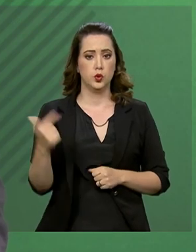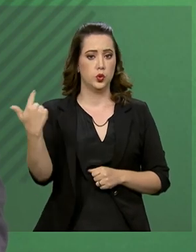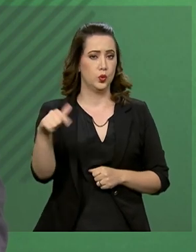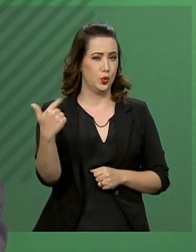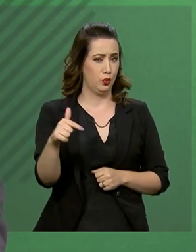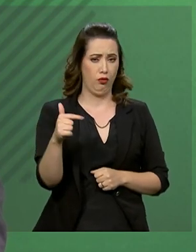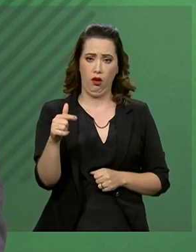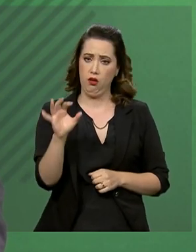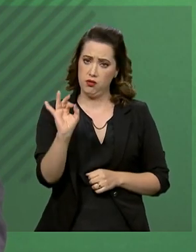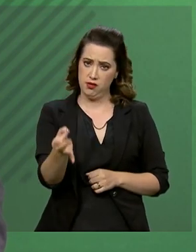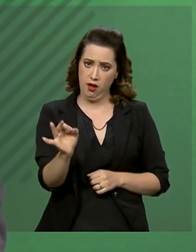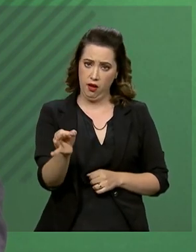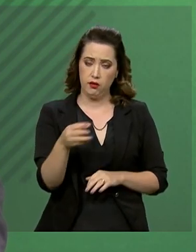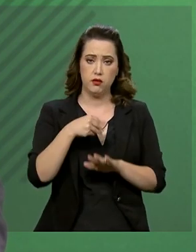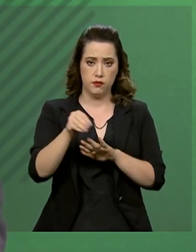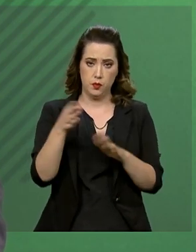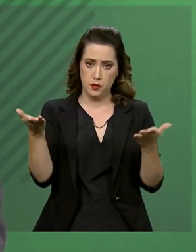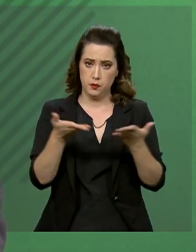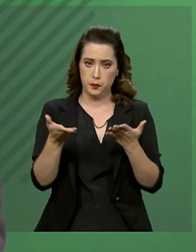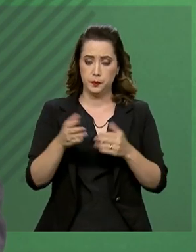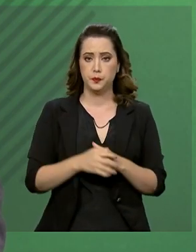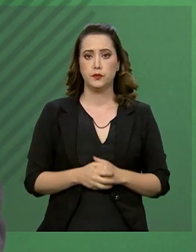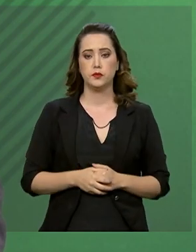tenho esta informação de momento.